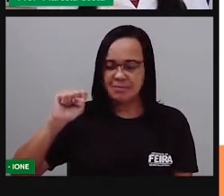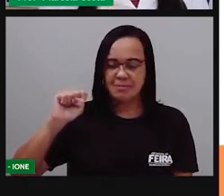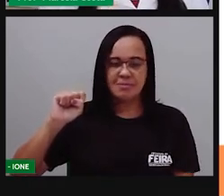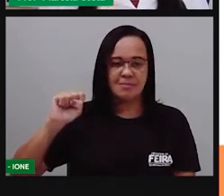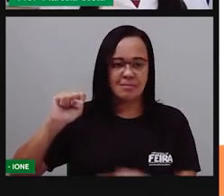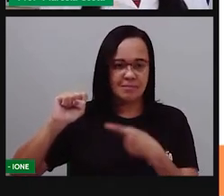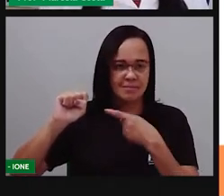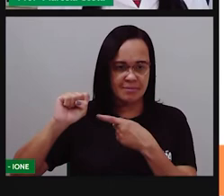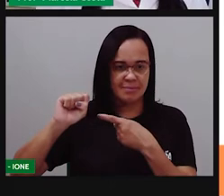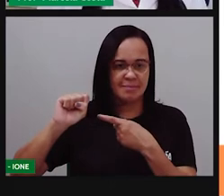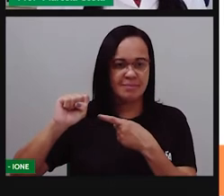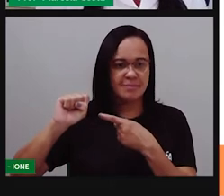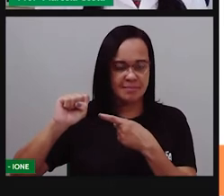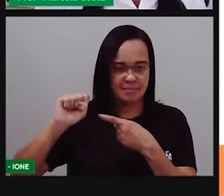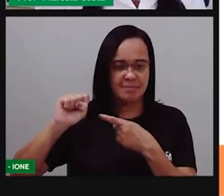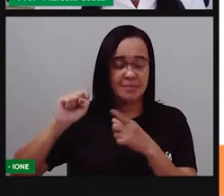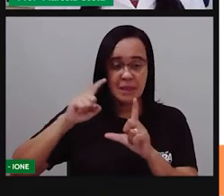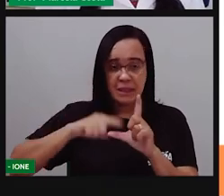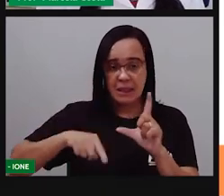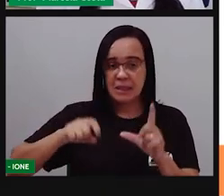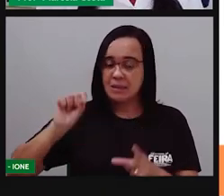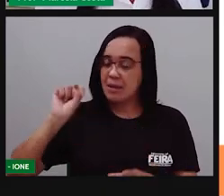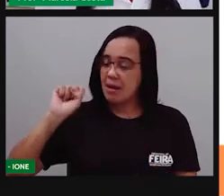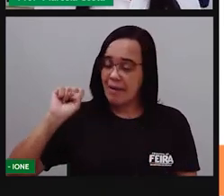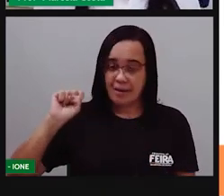Do C, da letra C.